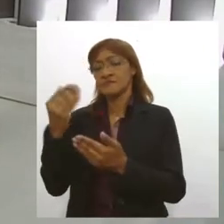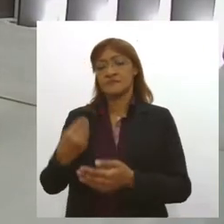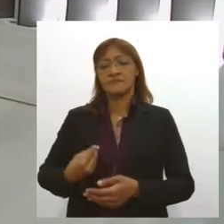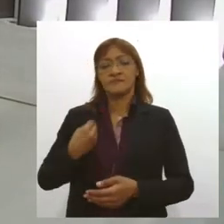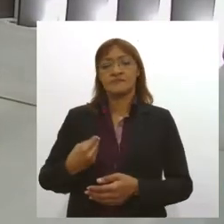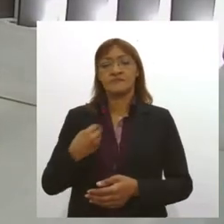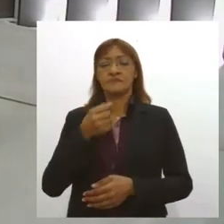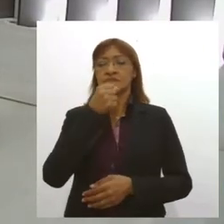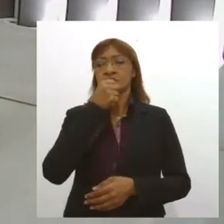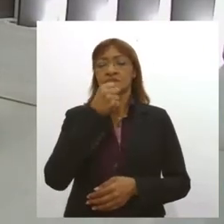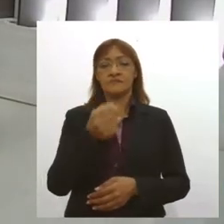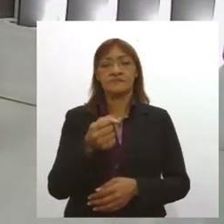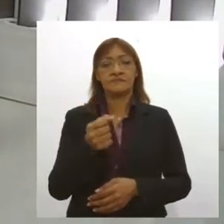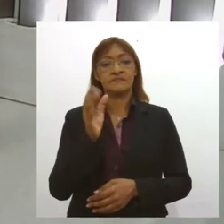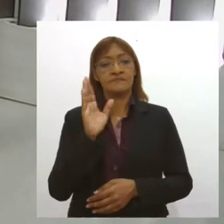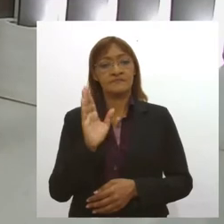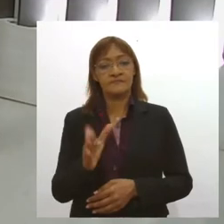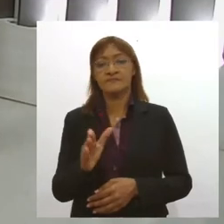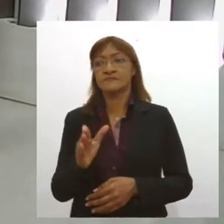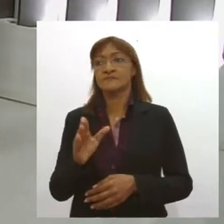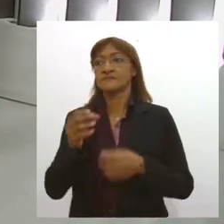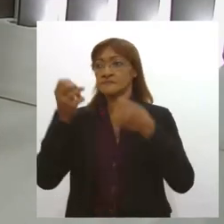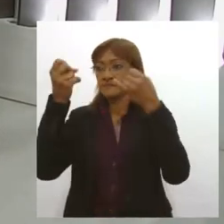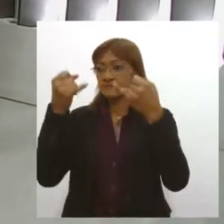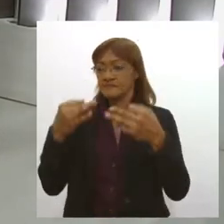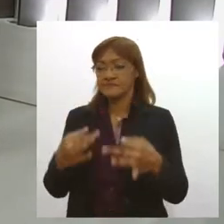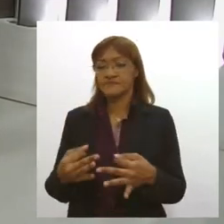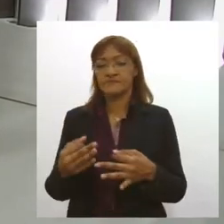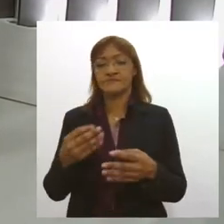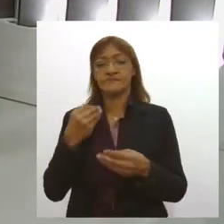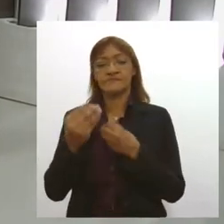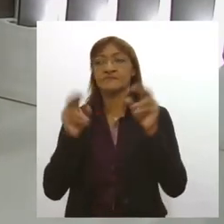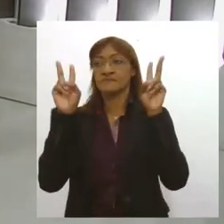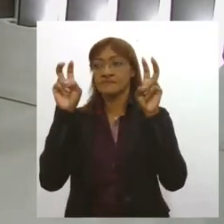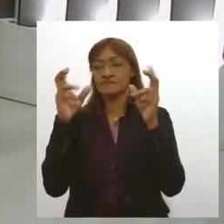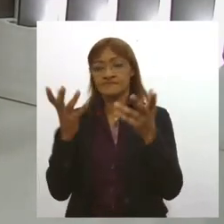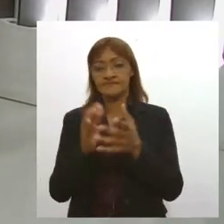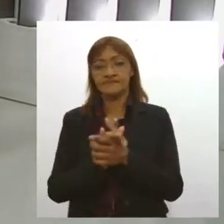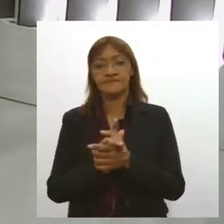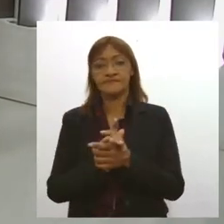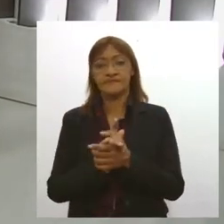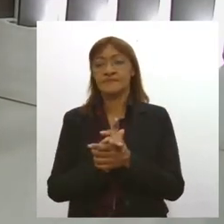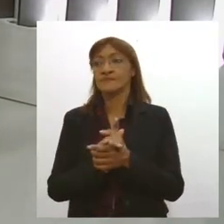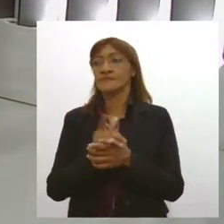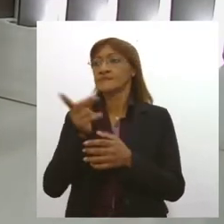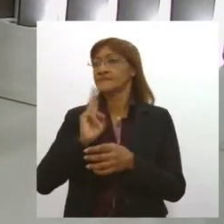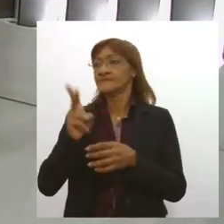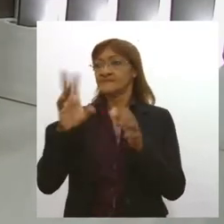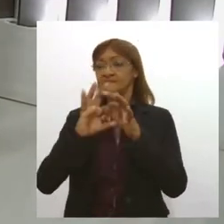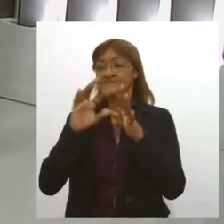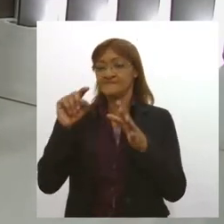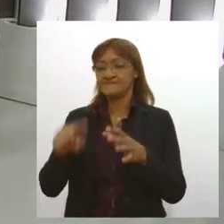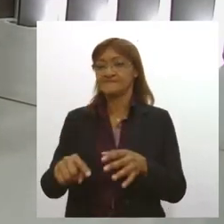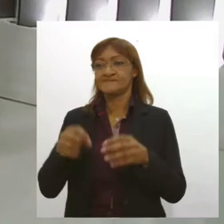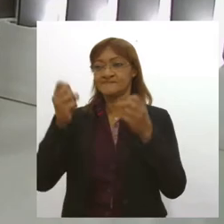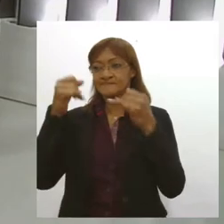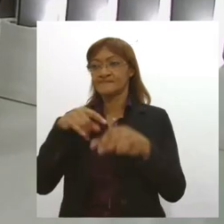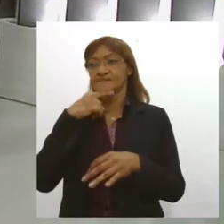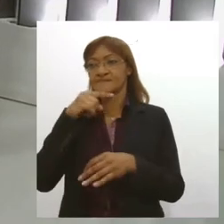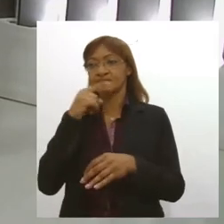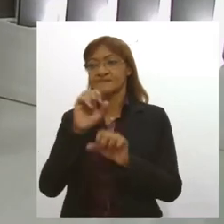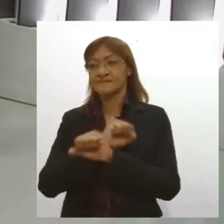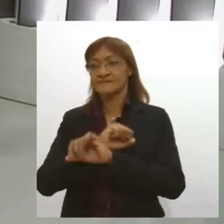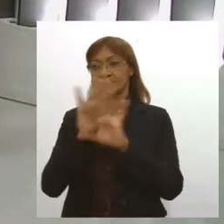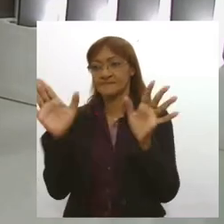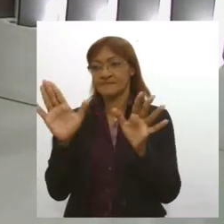no Jornal da LES, primeira edição, pelos esclarecimentos com relação ao assunto e as portas estão sempre abertas para esclarecer essas dúvidas que são tão